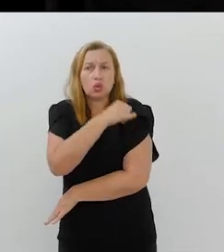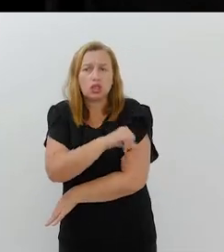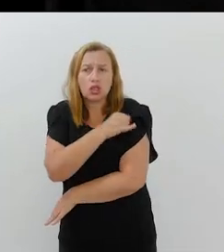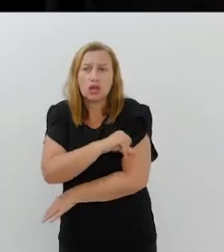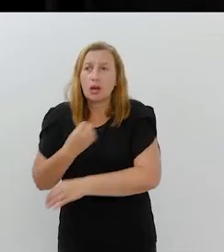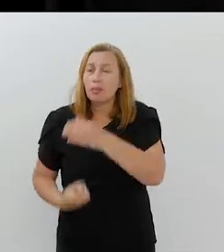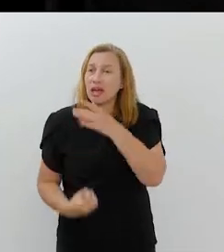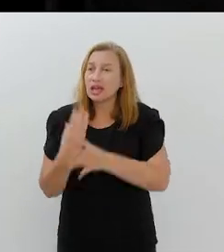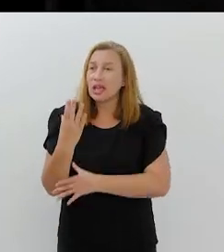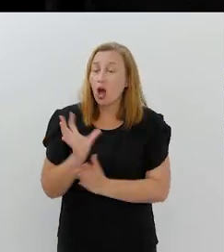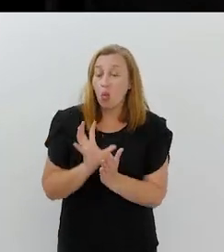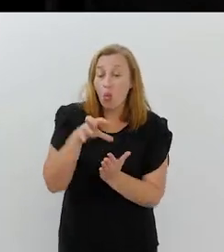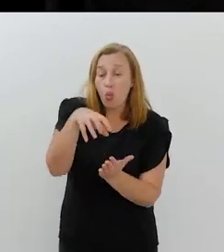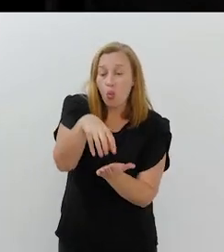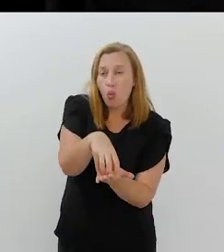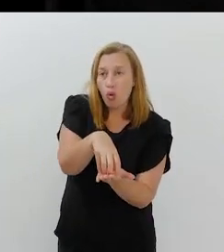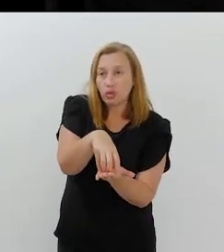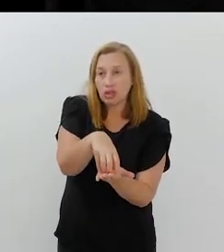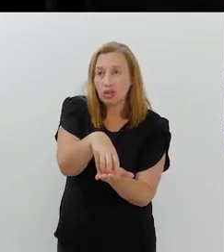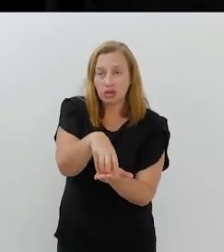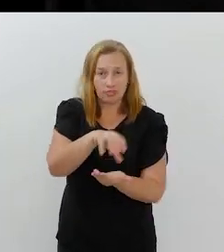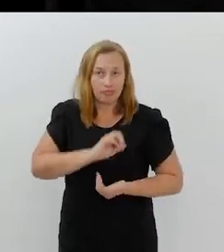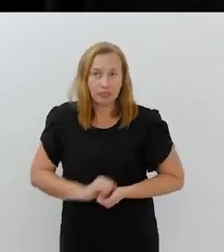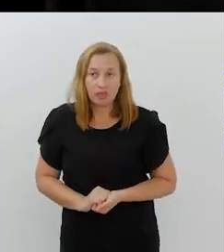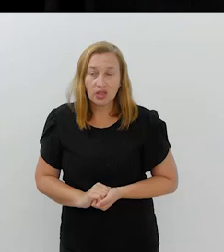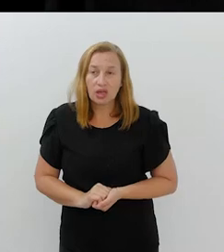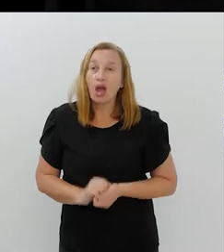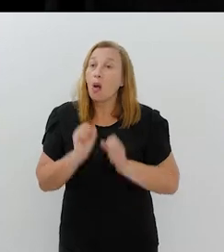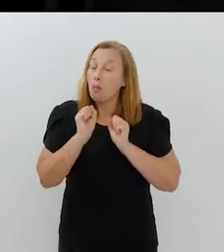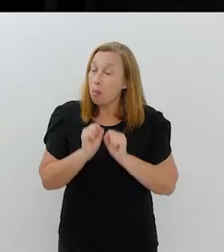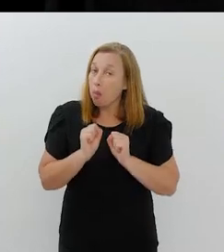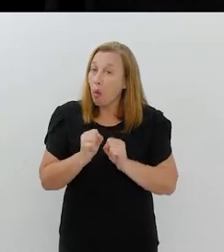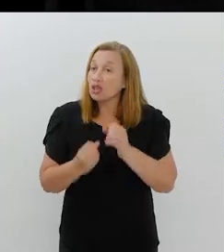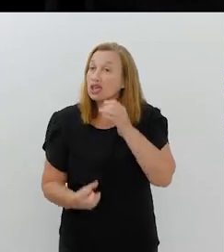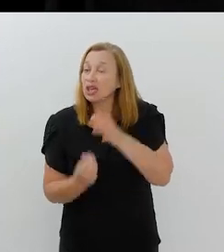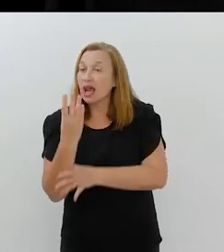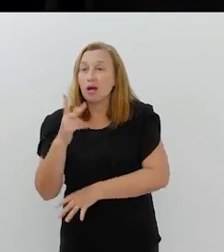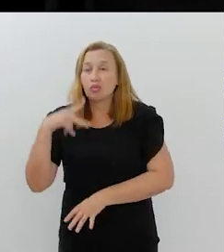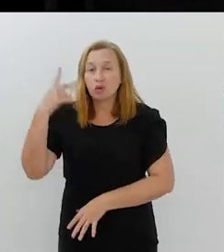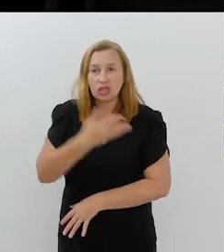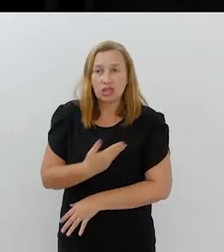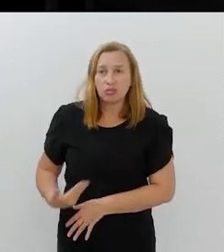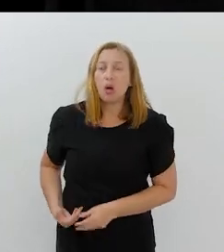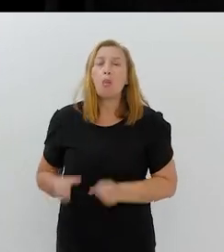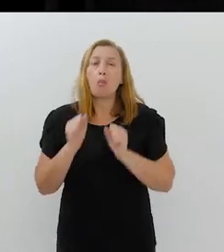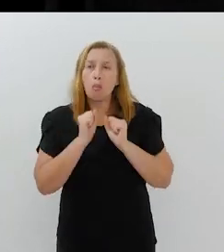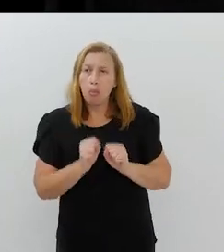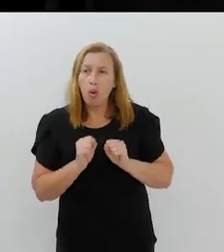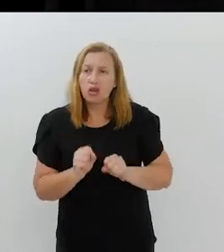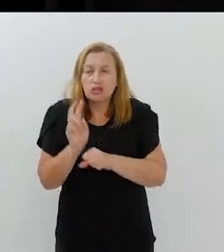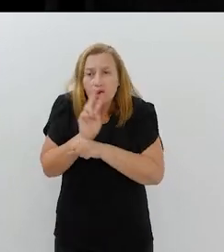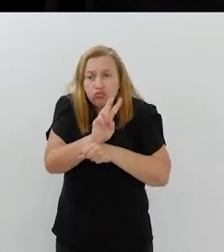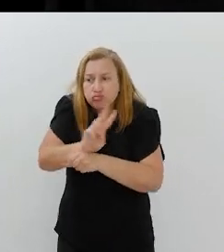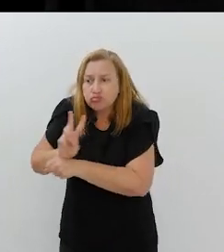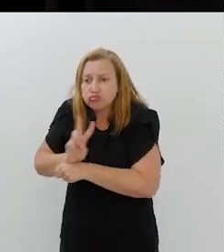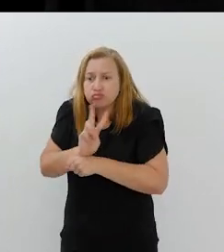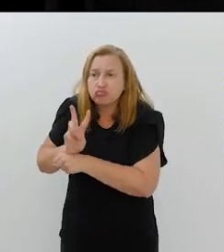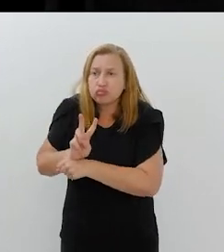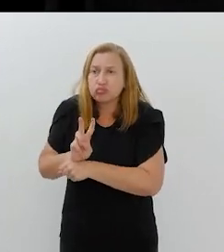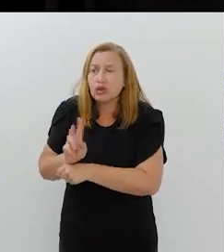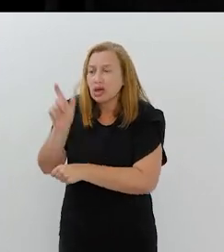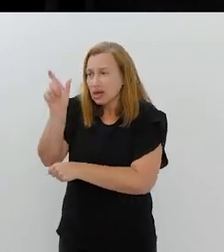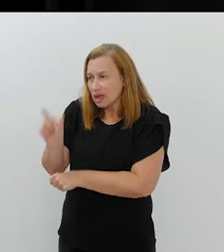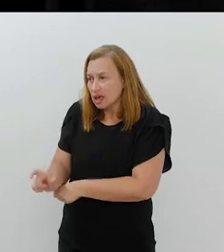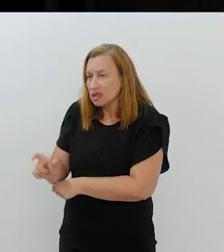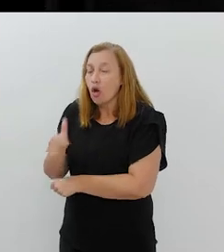luta aqui no Rio de Janeiro para criar esse comitê, porque, a partir desse comitê, a gente pode estar criando políticas públicas, a gente pode estar